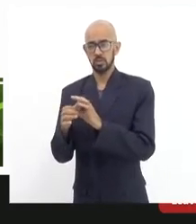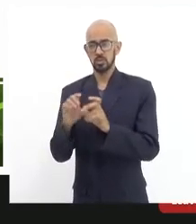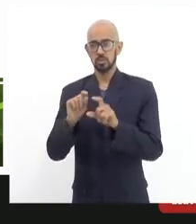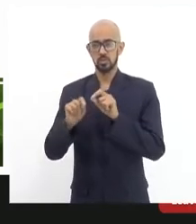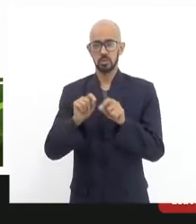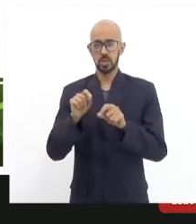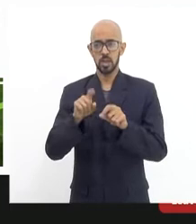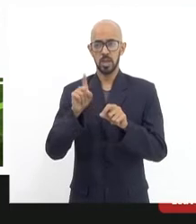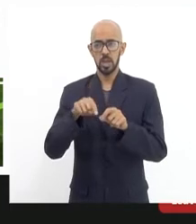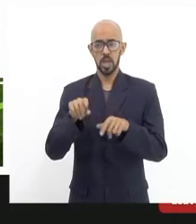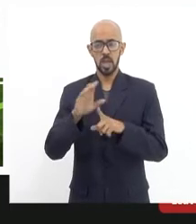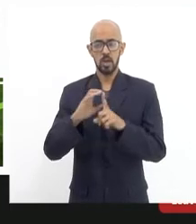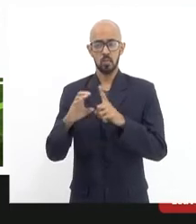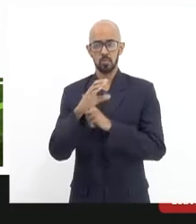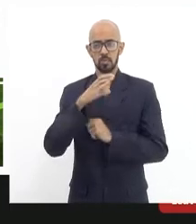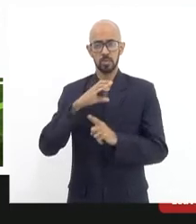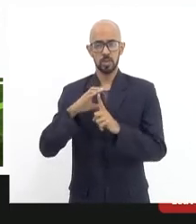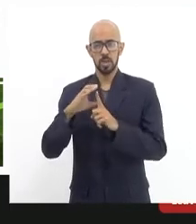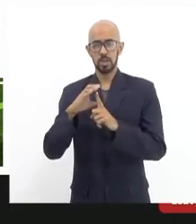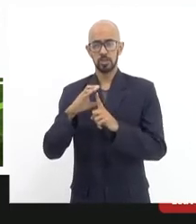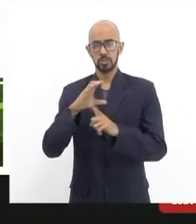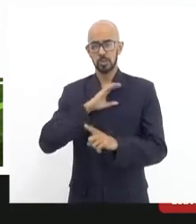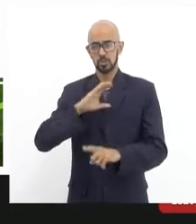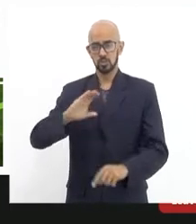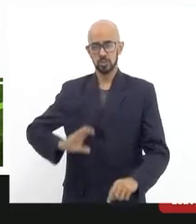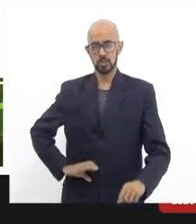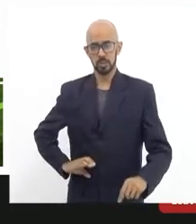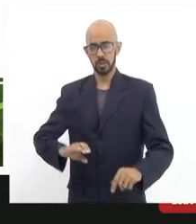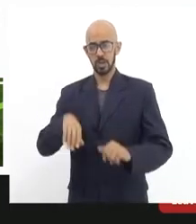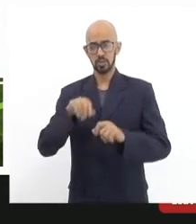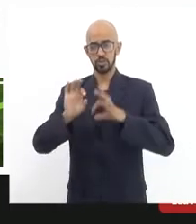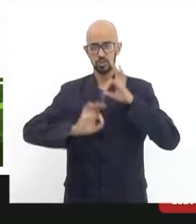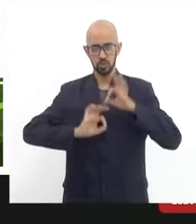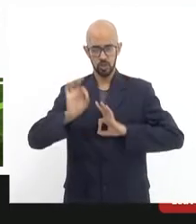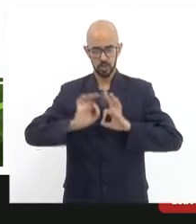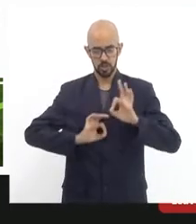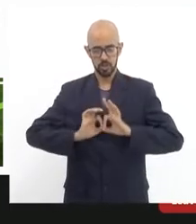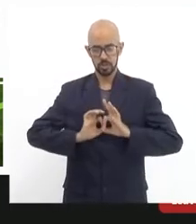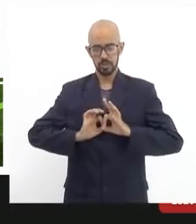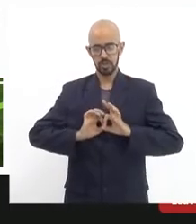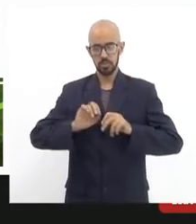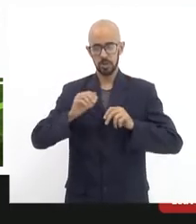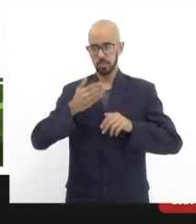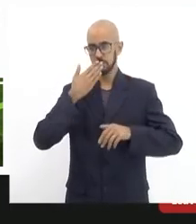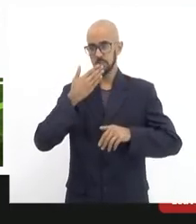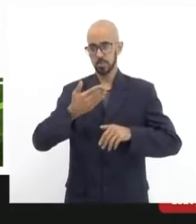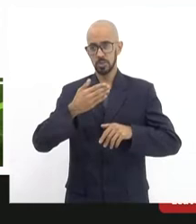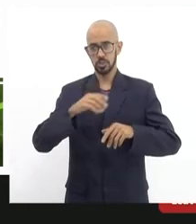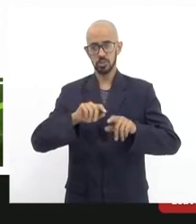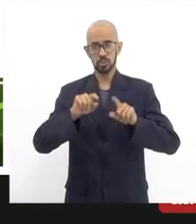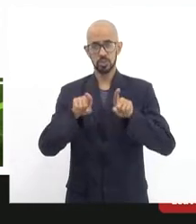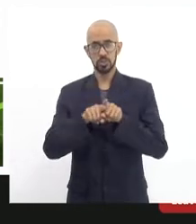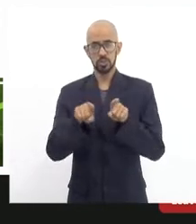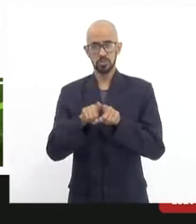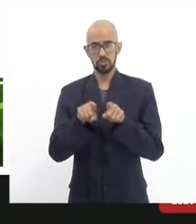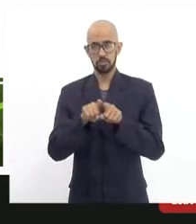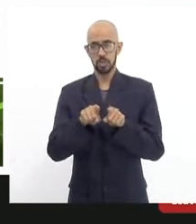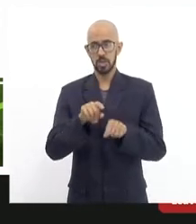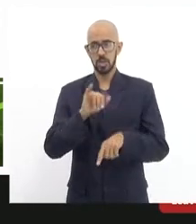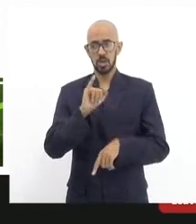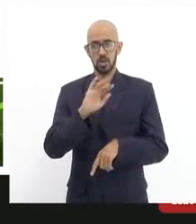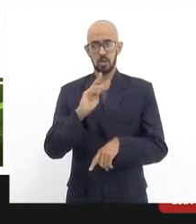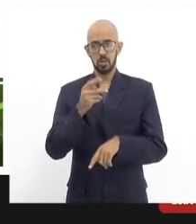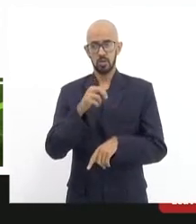comunidade, a sociedade civil, é a sociedade que se organiza para pedir tanto ao IFAM quanto ao